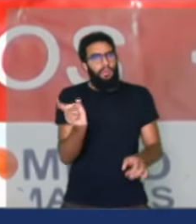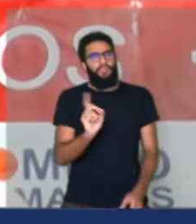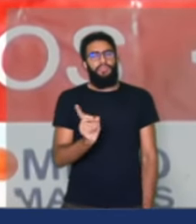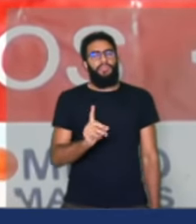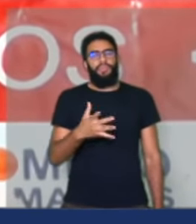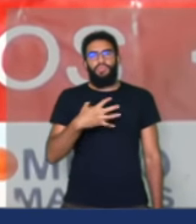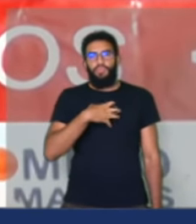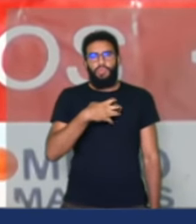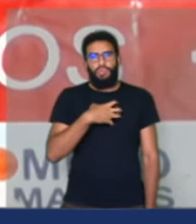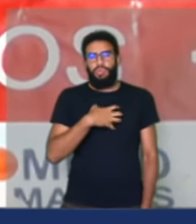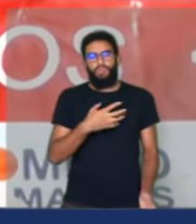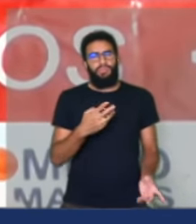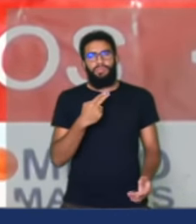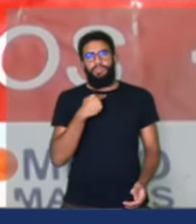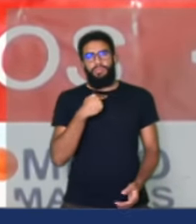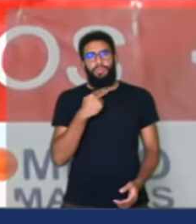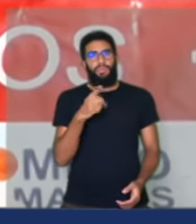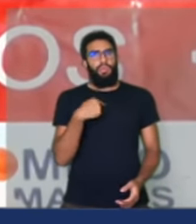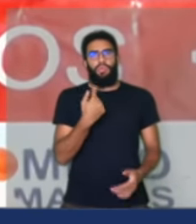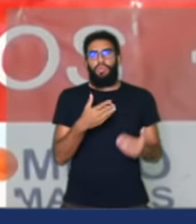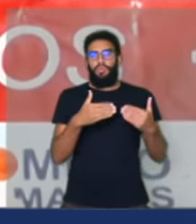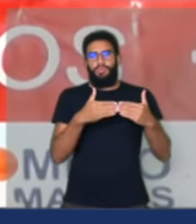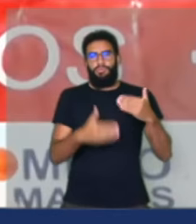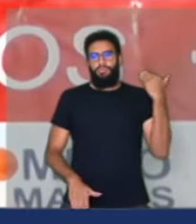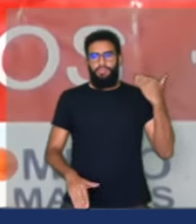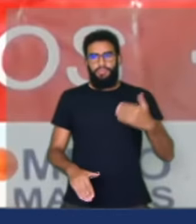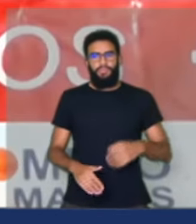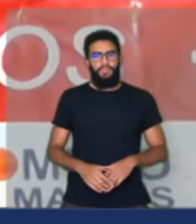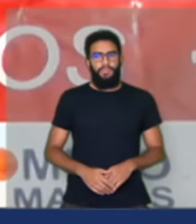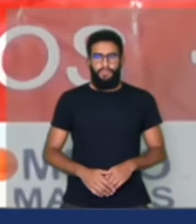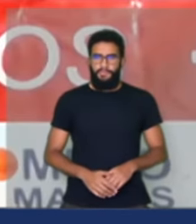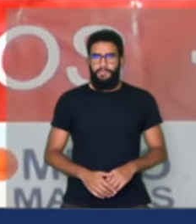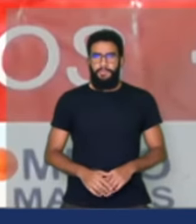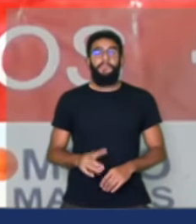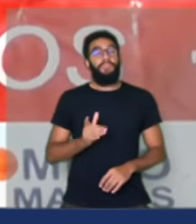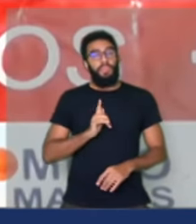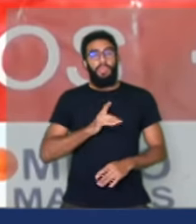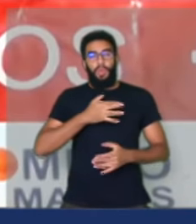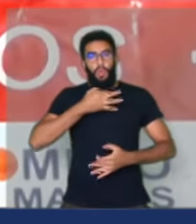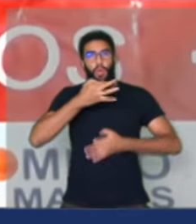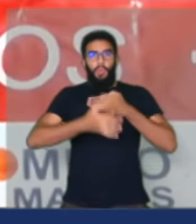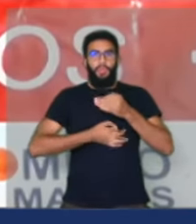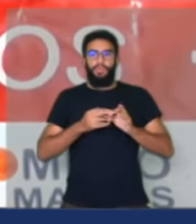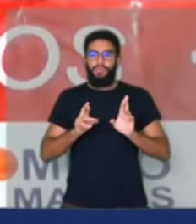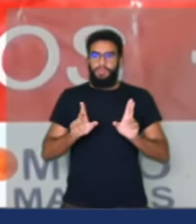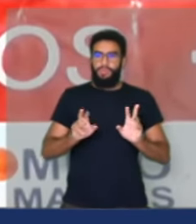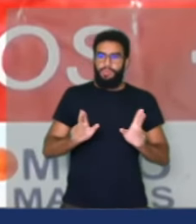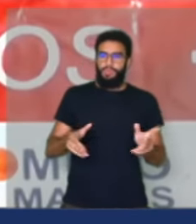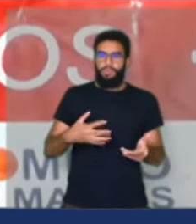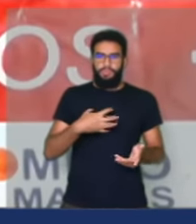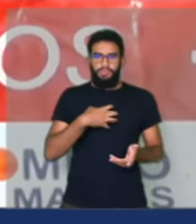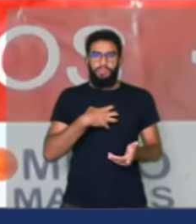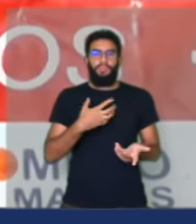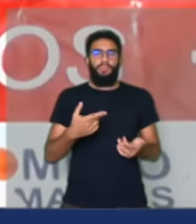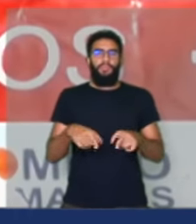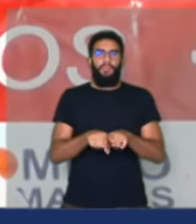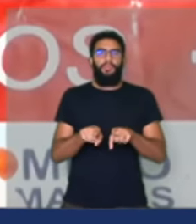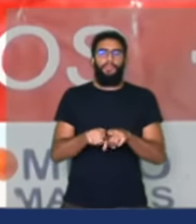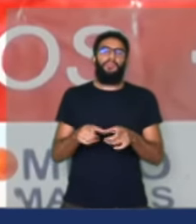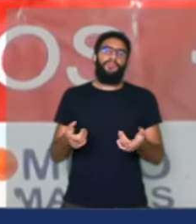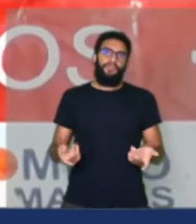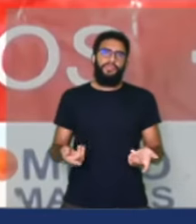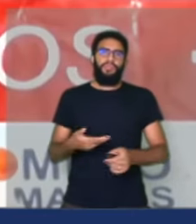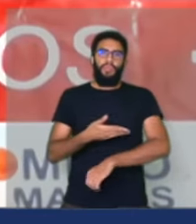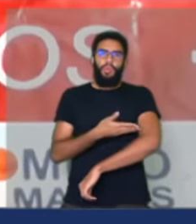de ser e com o que nós não concordamos. Nós temos divergência do jeito de ser e de se comportar em relação ao PT, até o